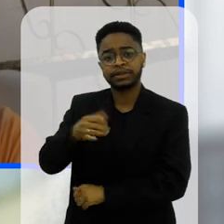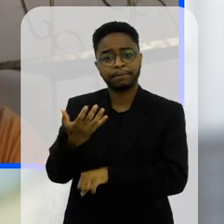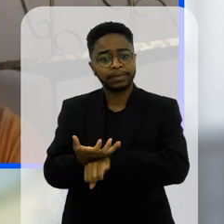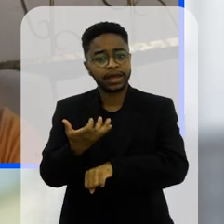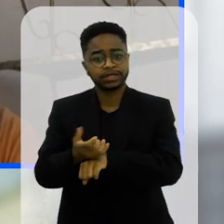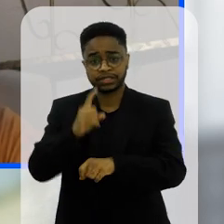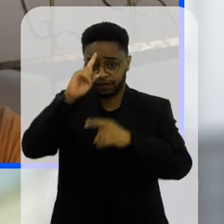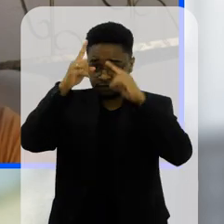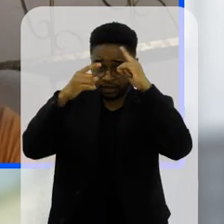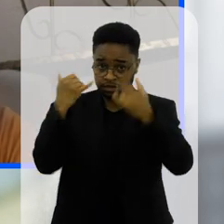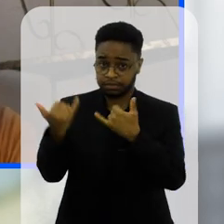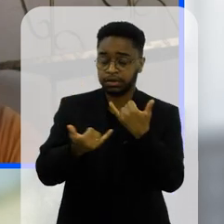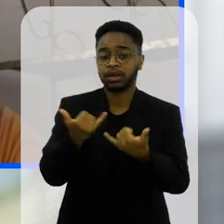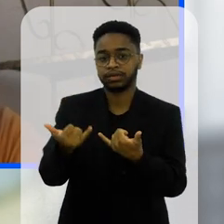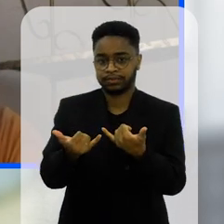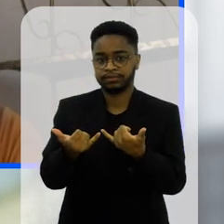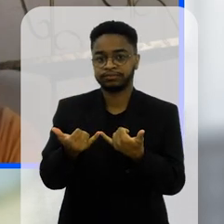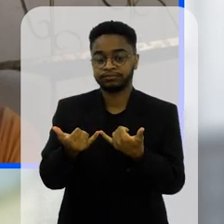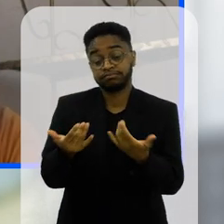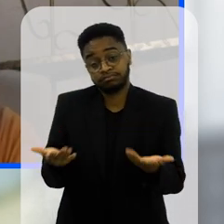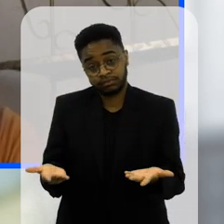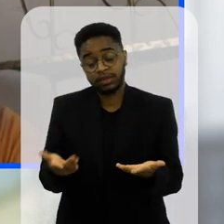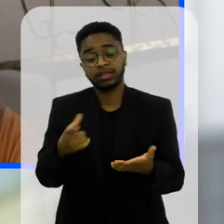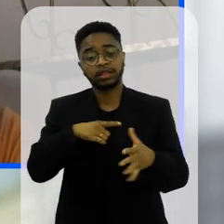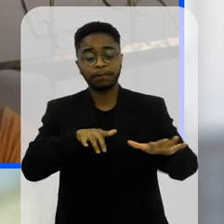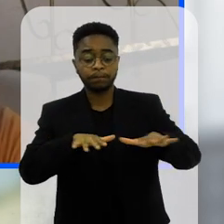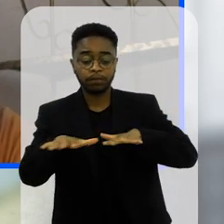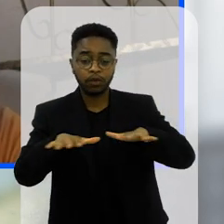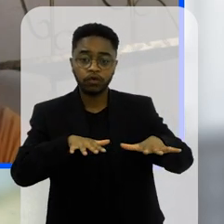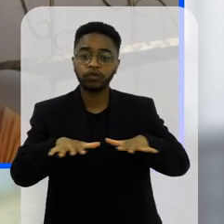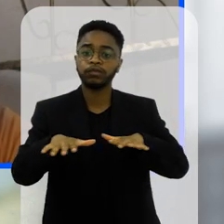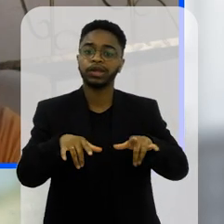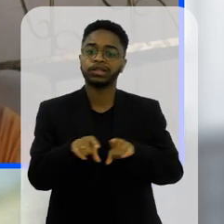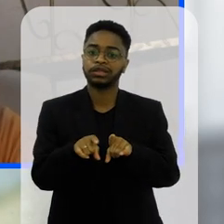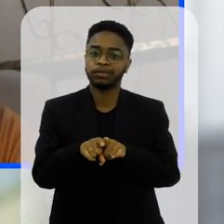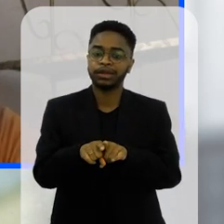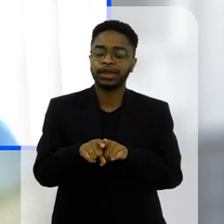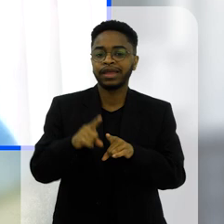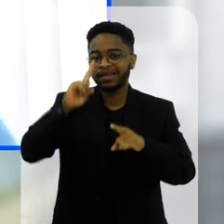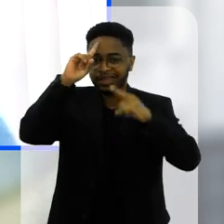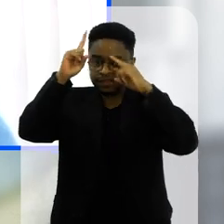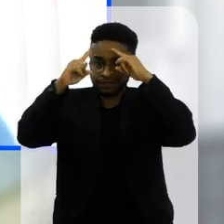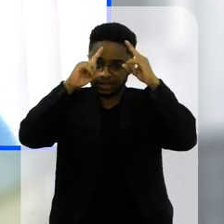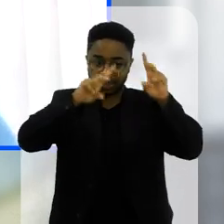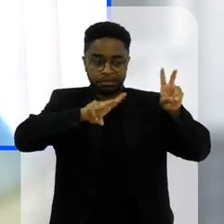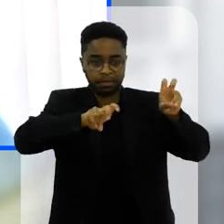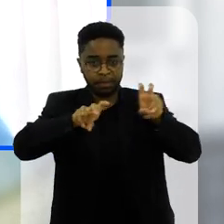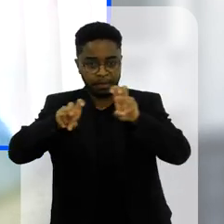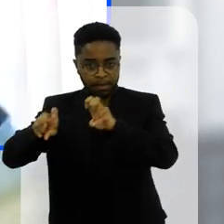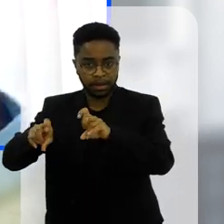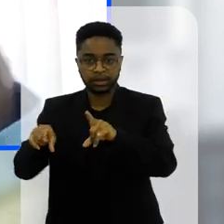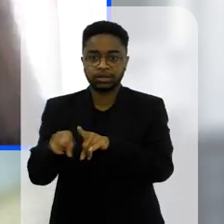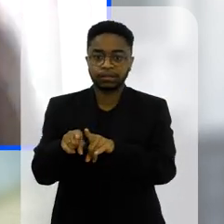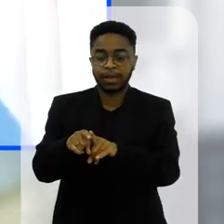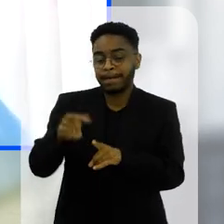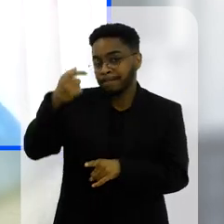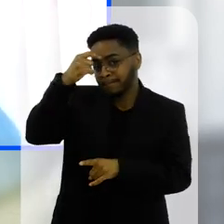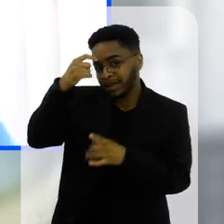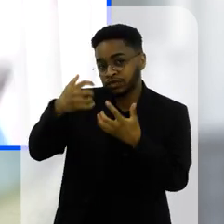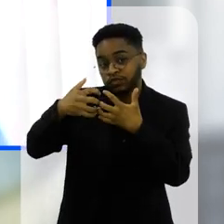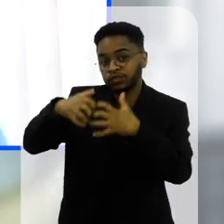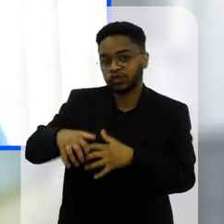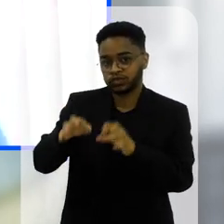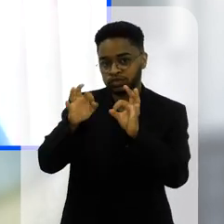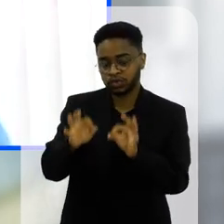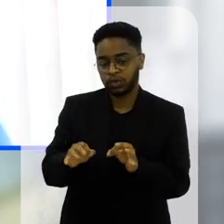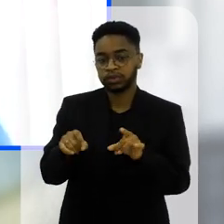numa pracinha ela vai inventar uma brincadeira e naquilo ali ela tá em movimento ela tá também criando situações tá botando a mente dela pra